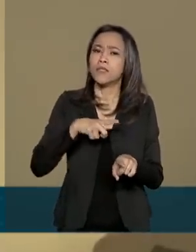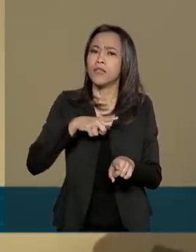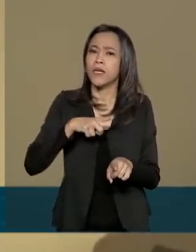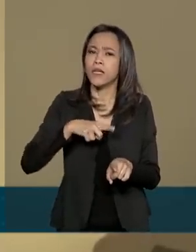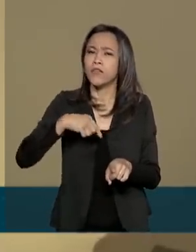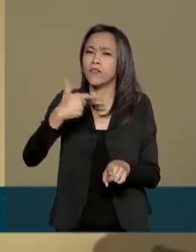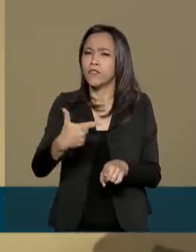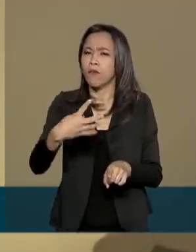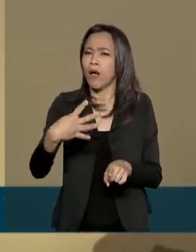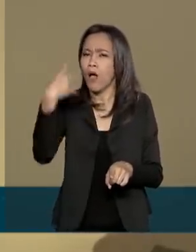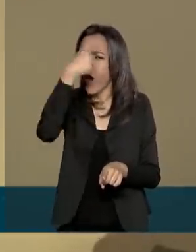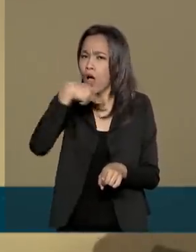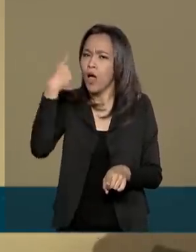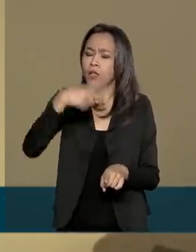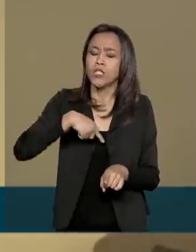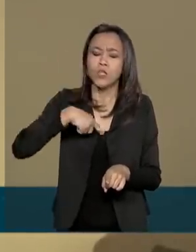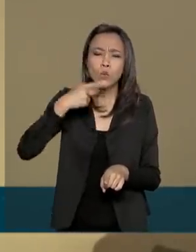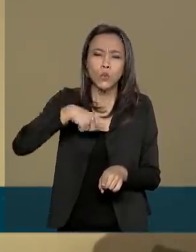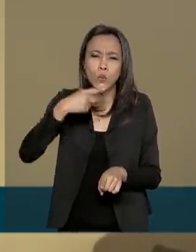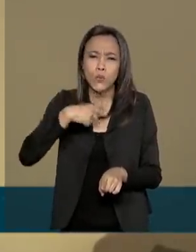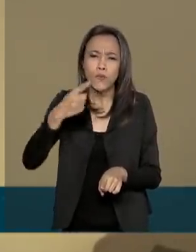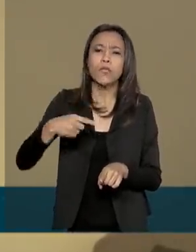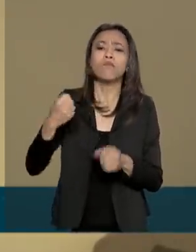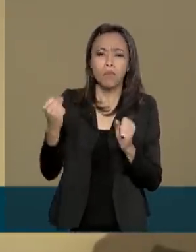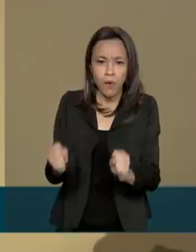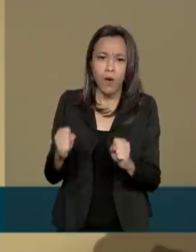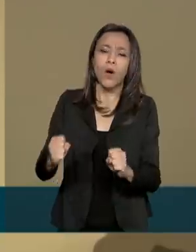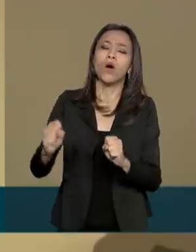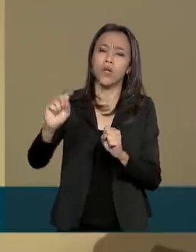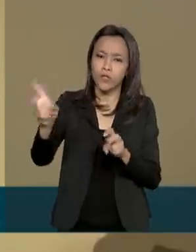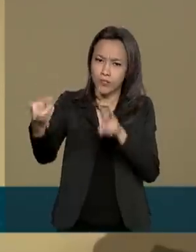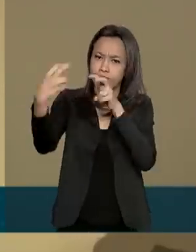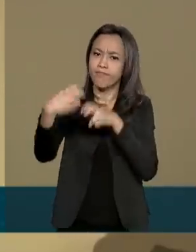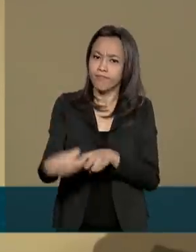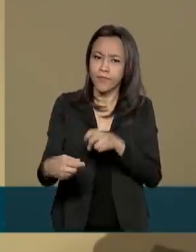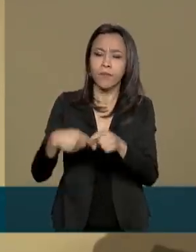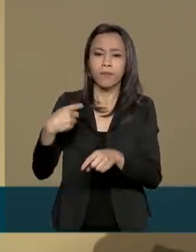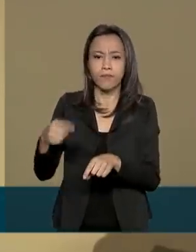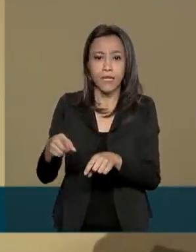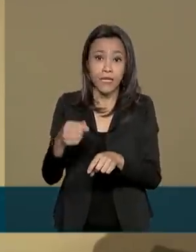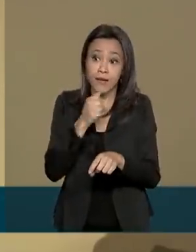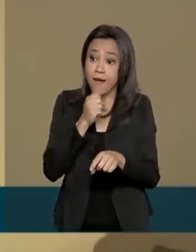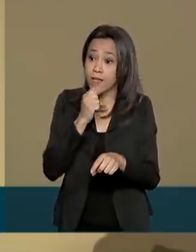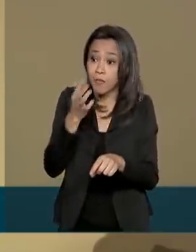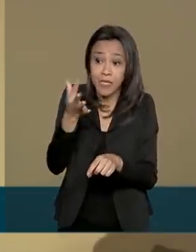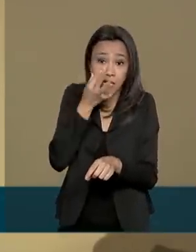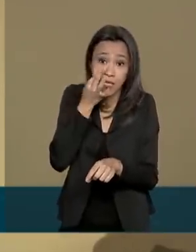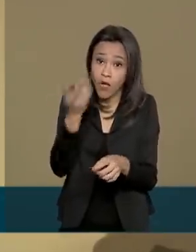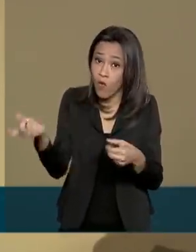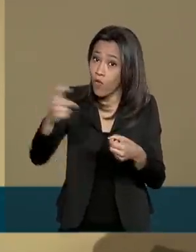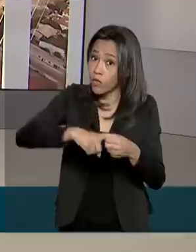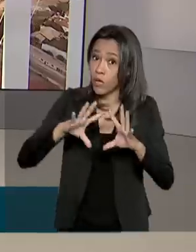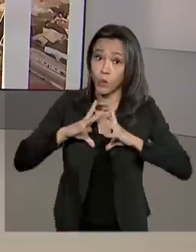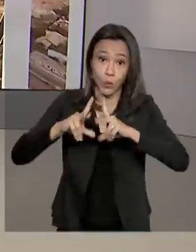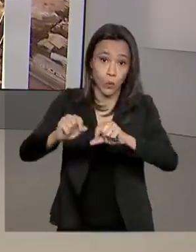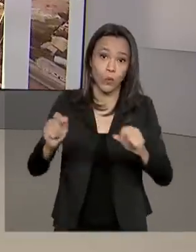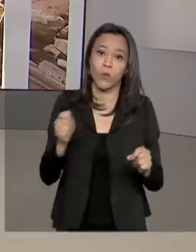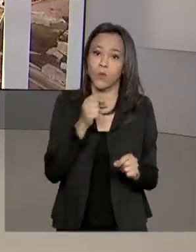tirar dúvidas, continua enquanto o atendimento presencial não for totalmente retomado.